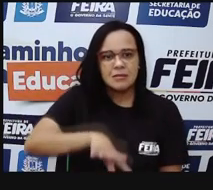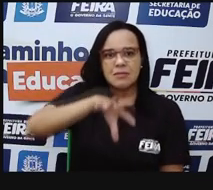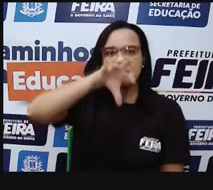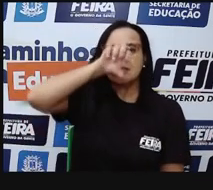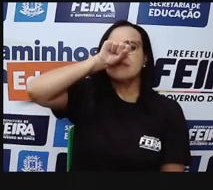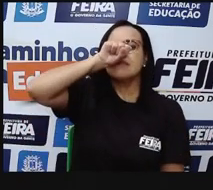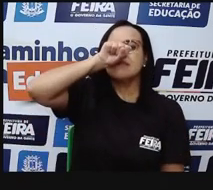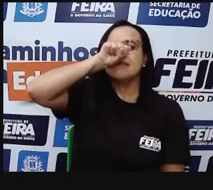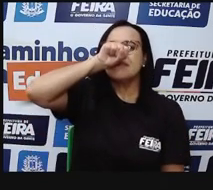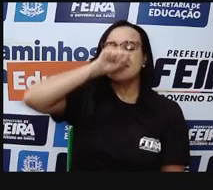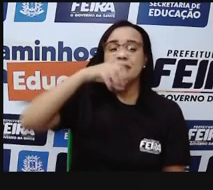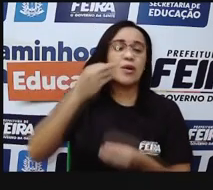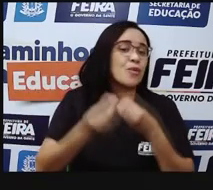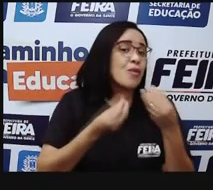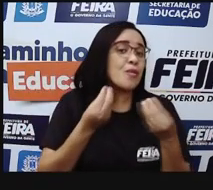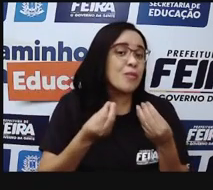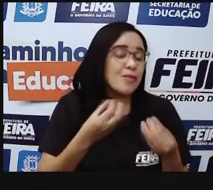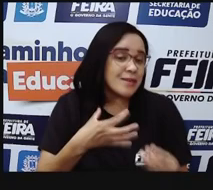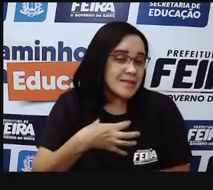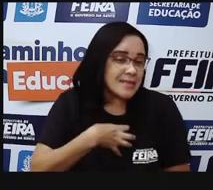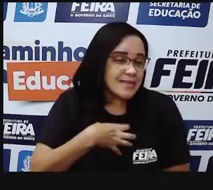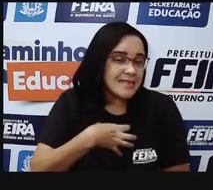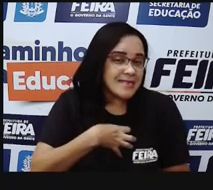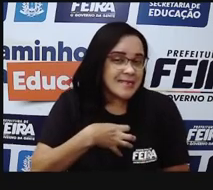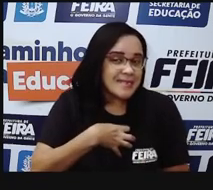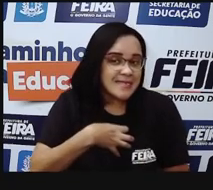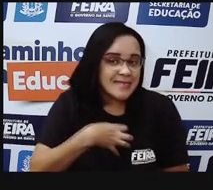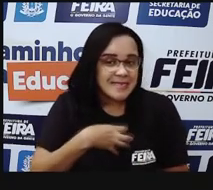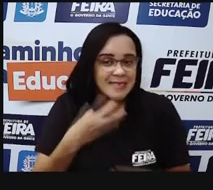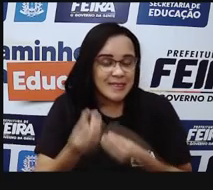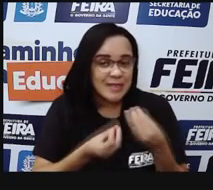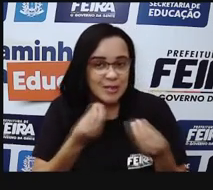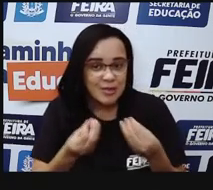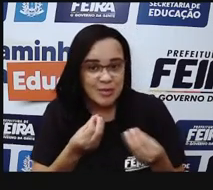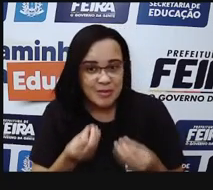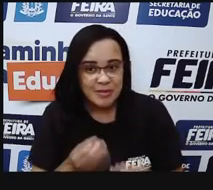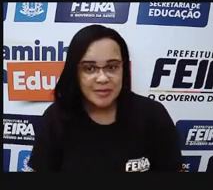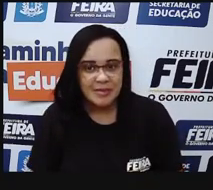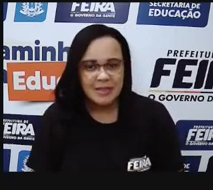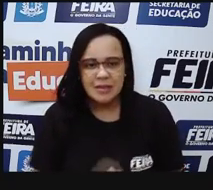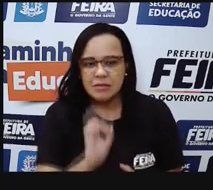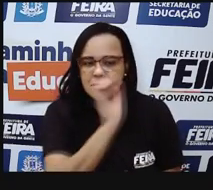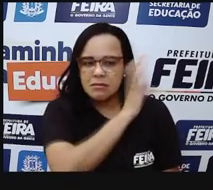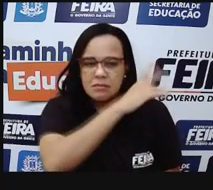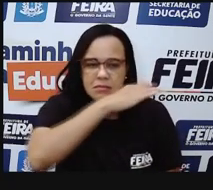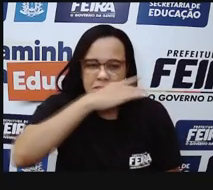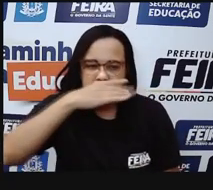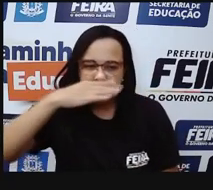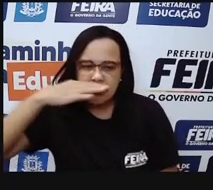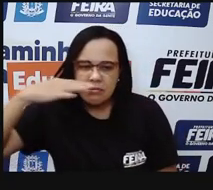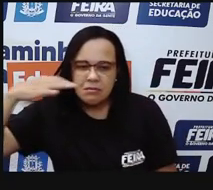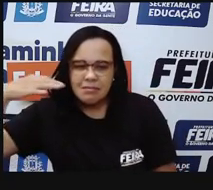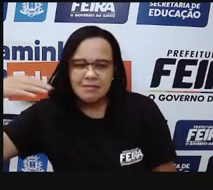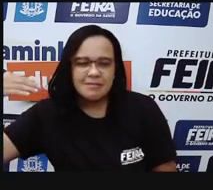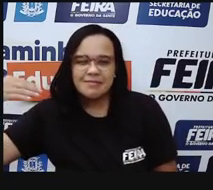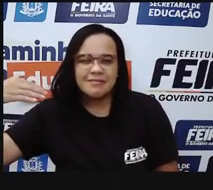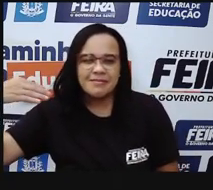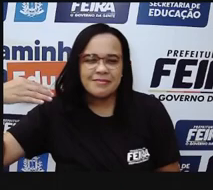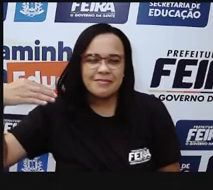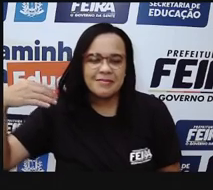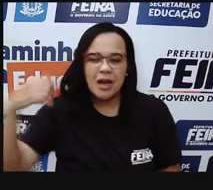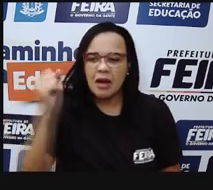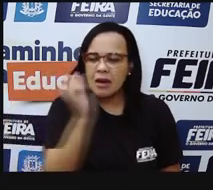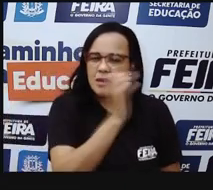vontade de comer um doce, uma comida, que almoço cheiroso é esse, né? Como que a gente reconhece os